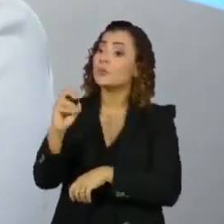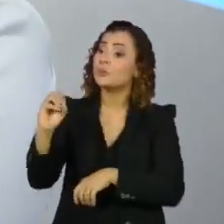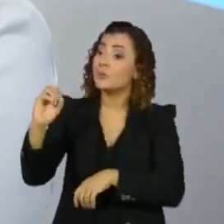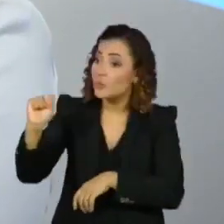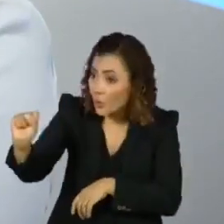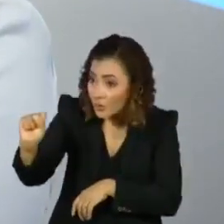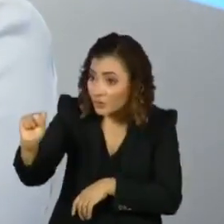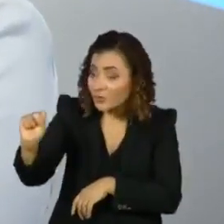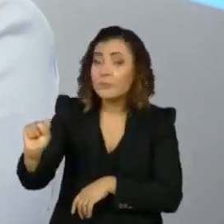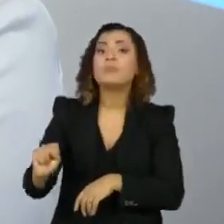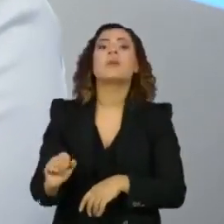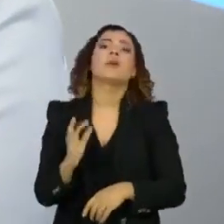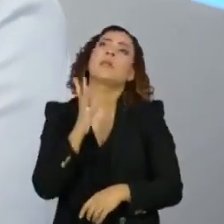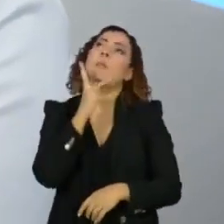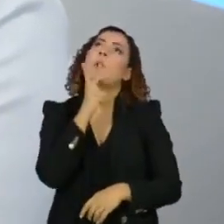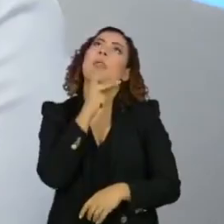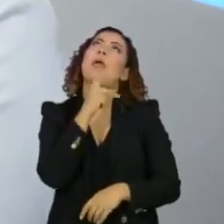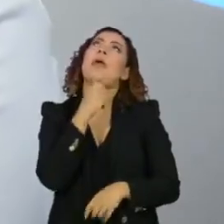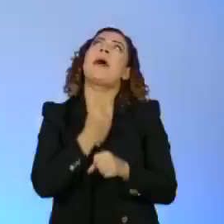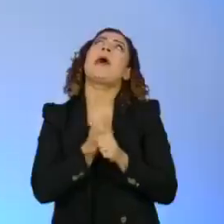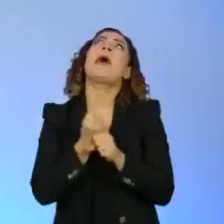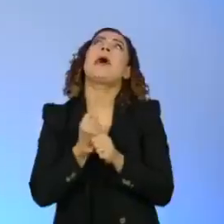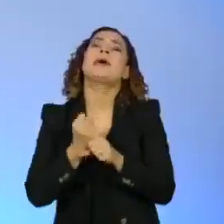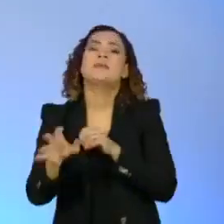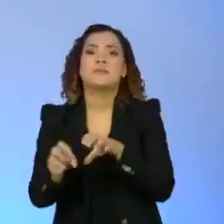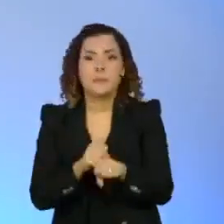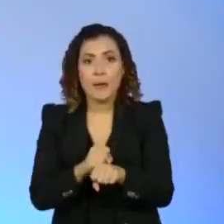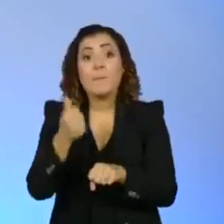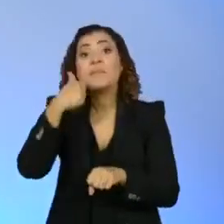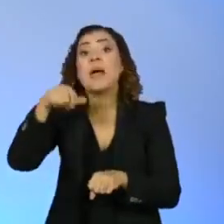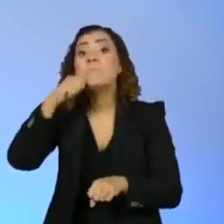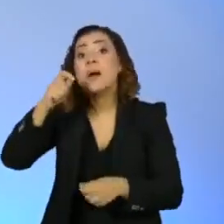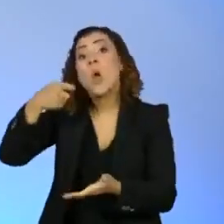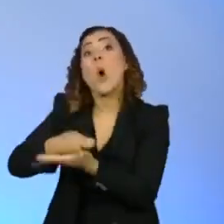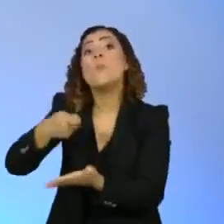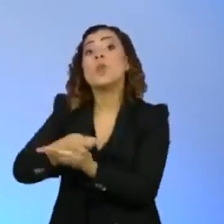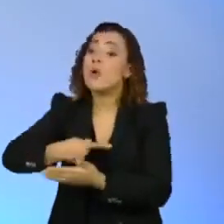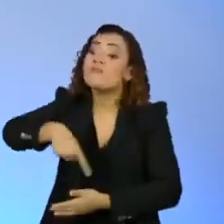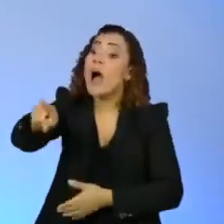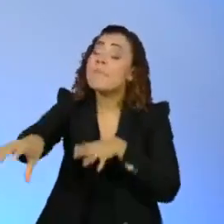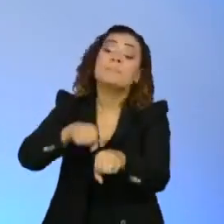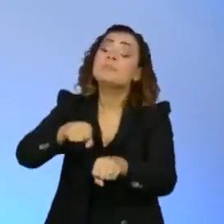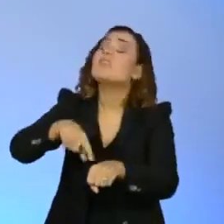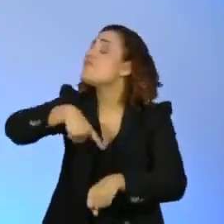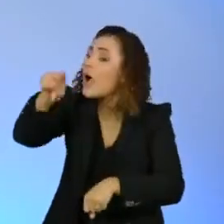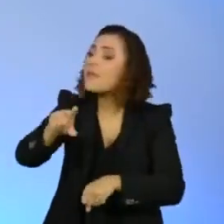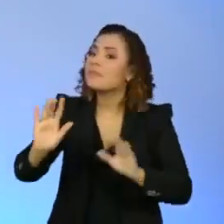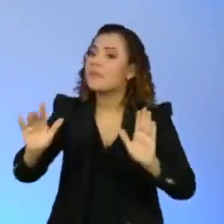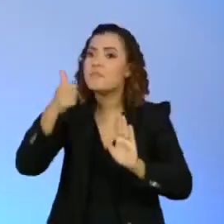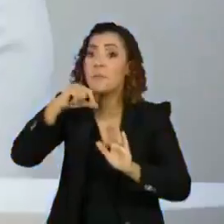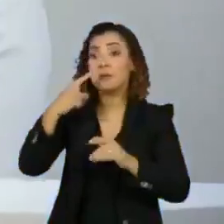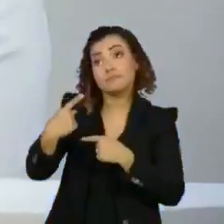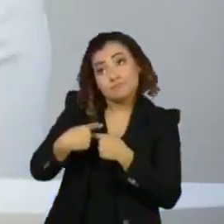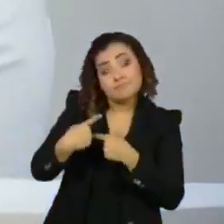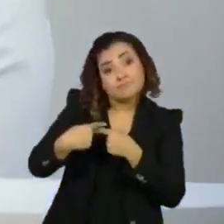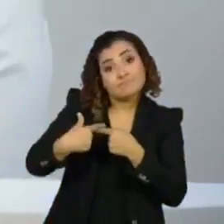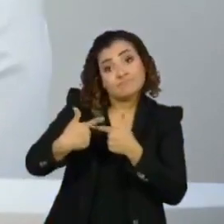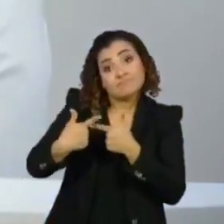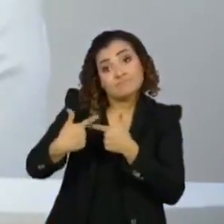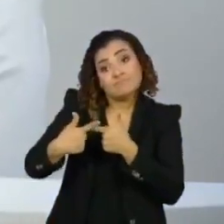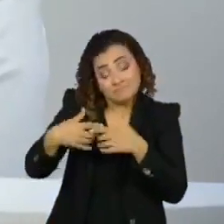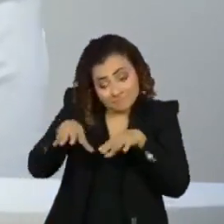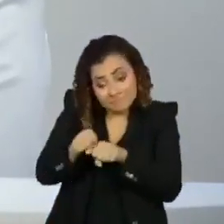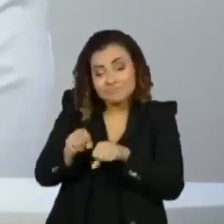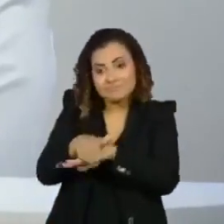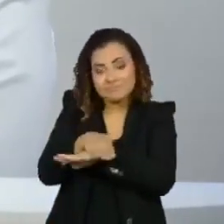é isso? Demorei uma vida para me formar, foi em 2008? Minha mãe me obrigou a buscar o diploma. Mas então, 2008, você